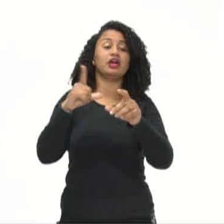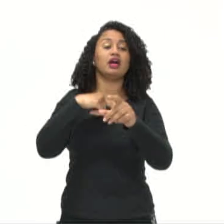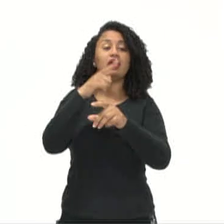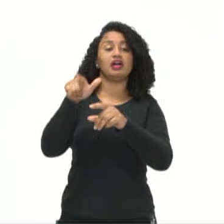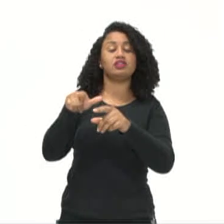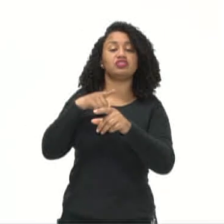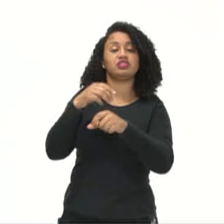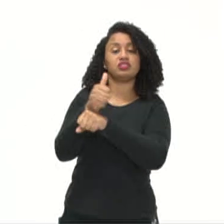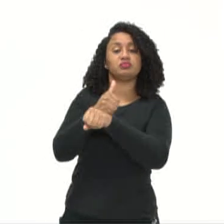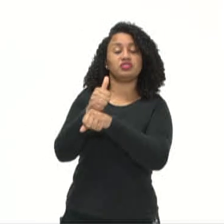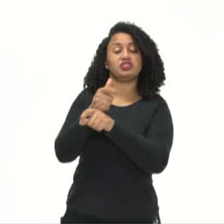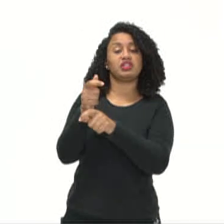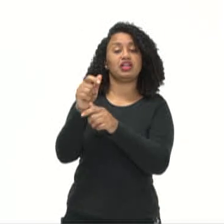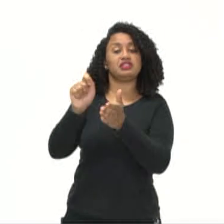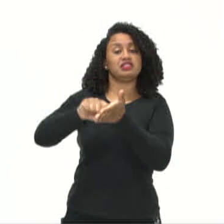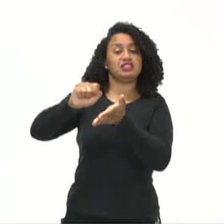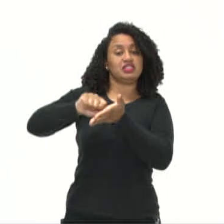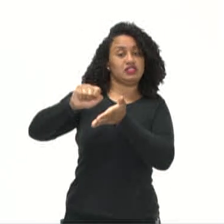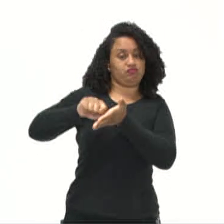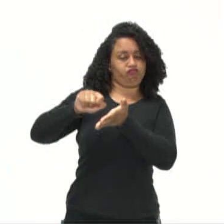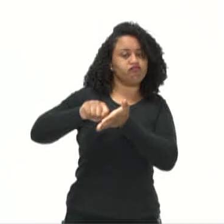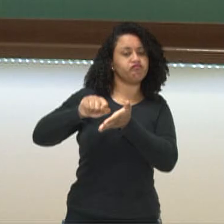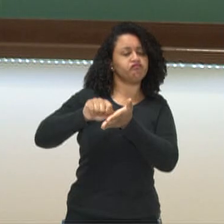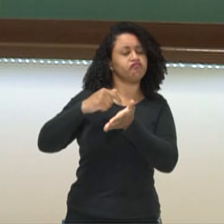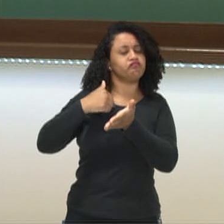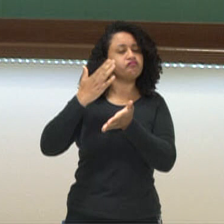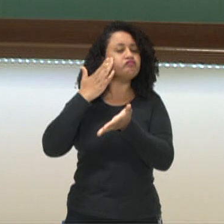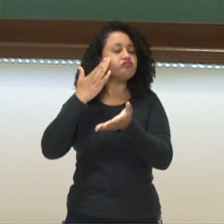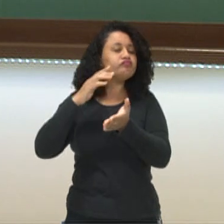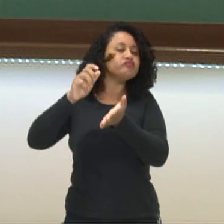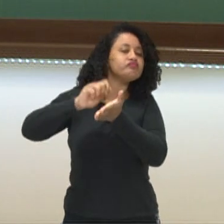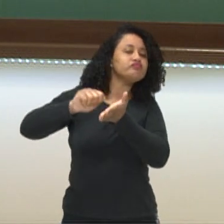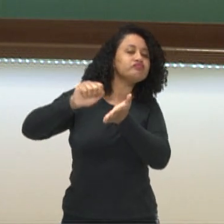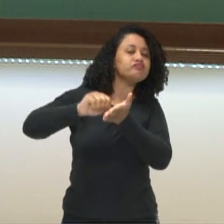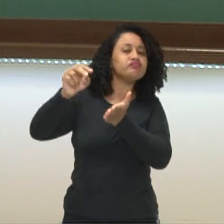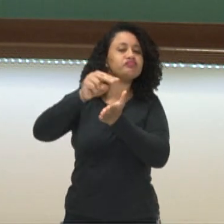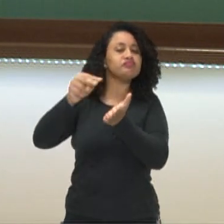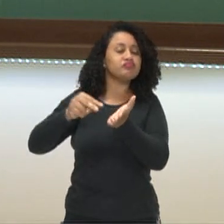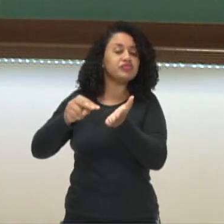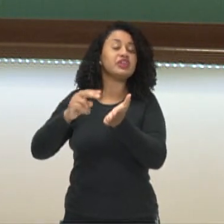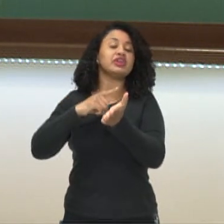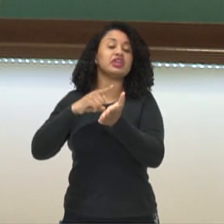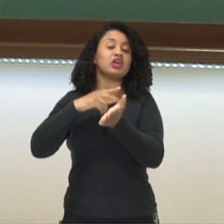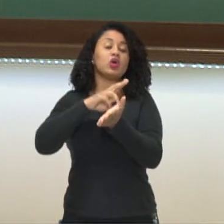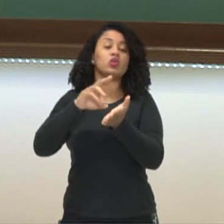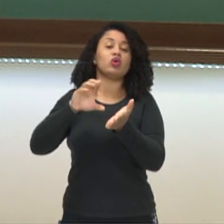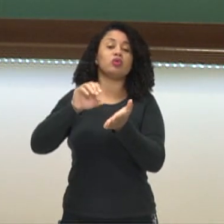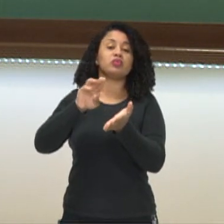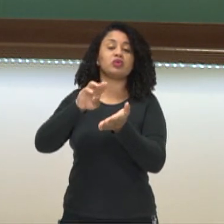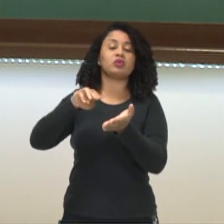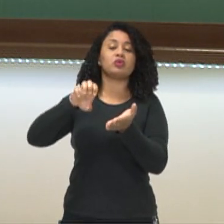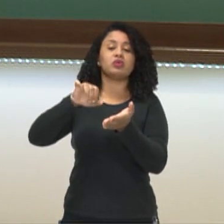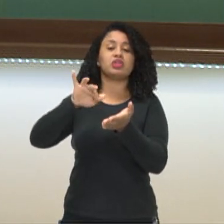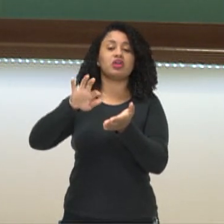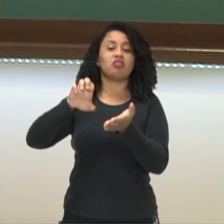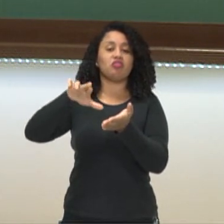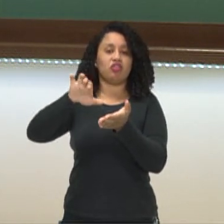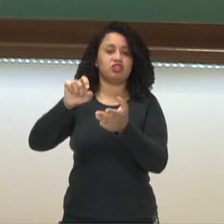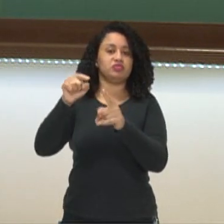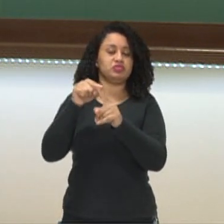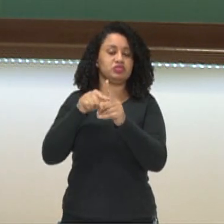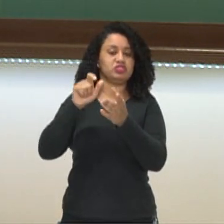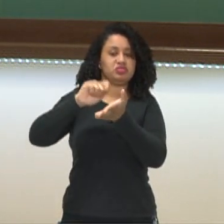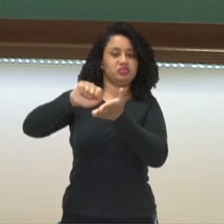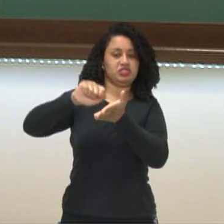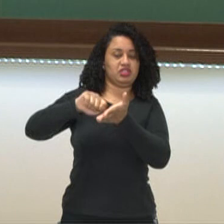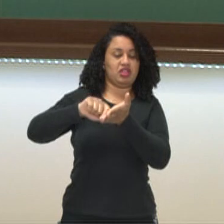escribas, que eram profissionais, que dominavam a escrita chamada cuneiforme. Cuneiforme vem da palavra